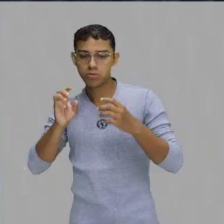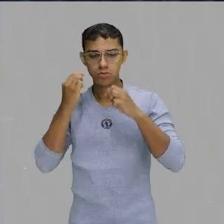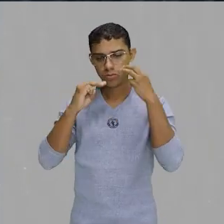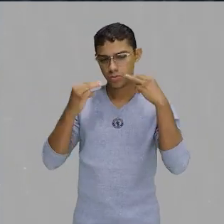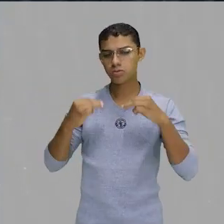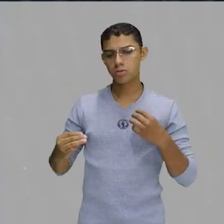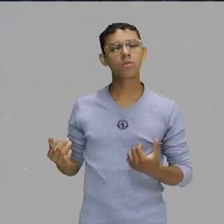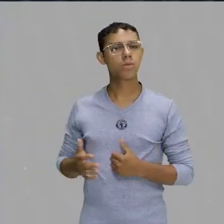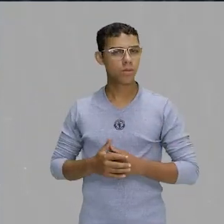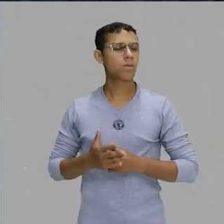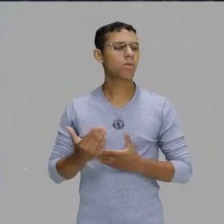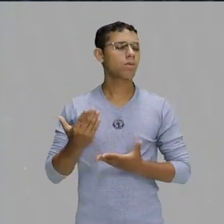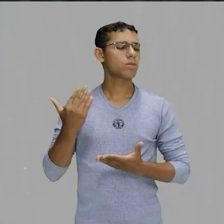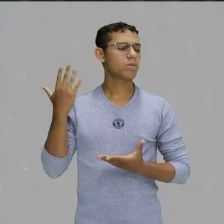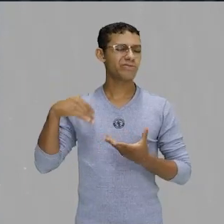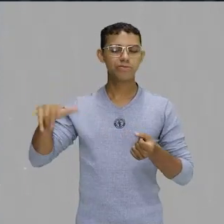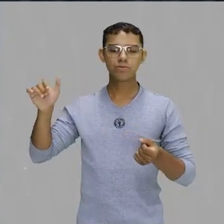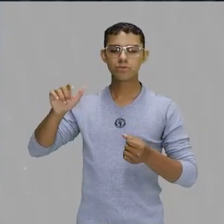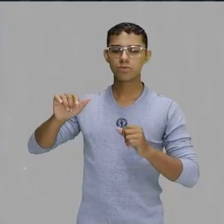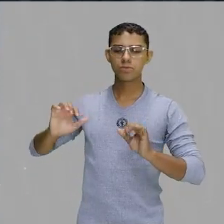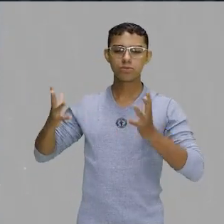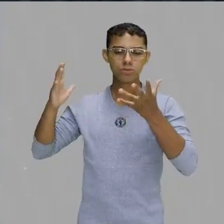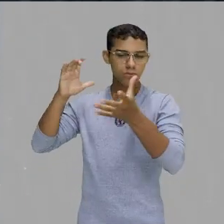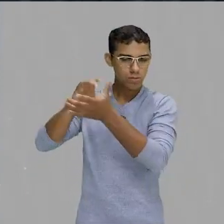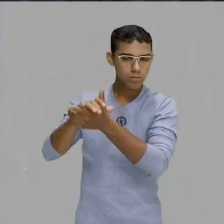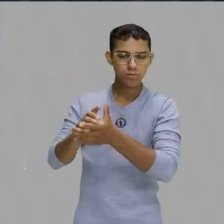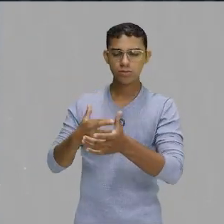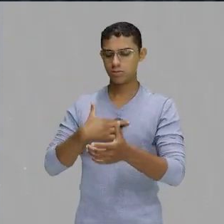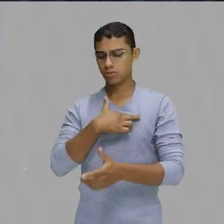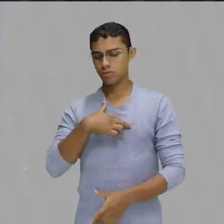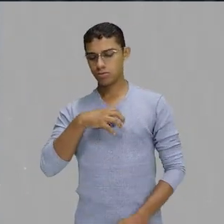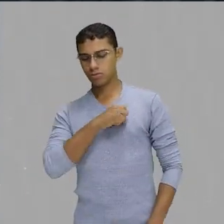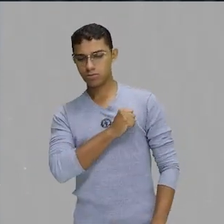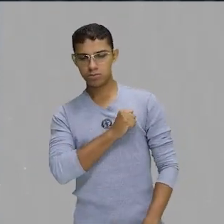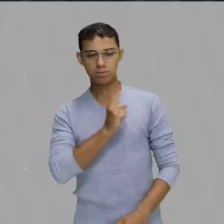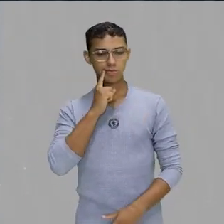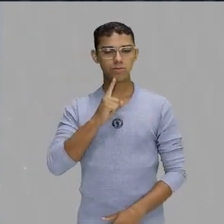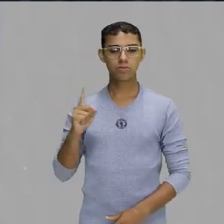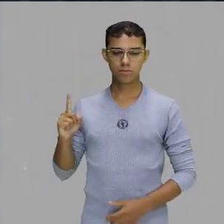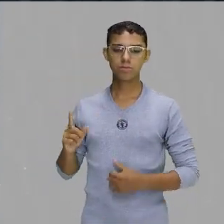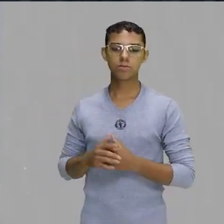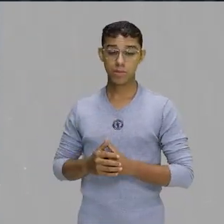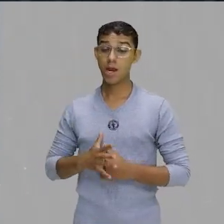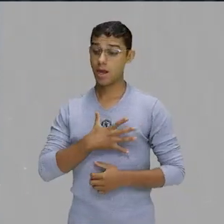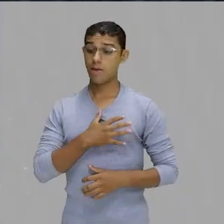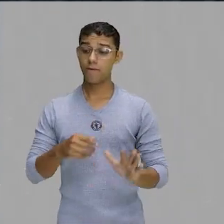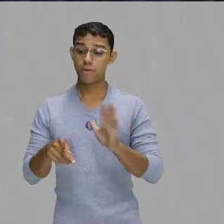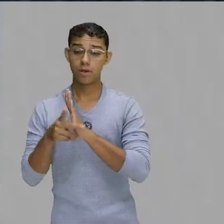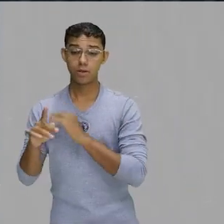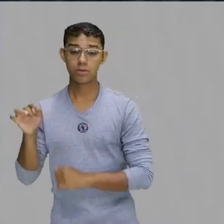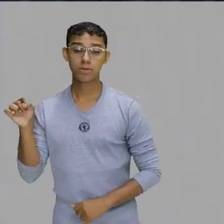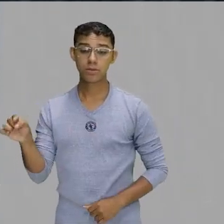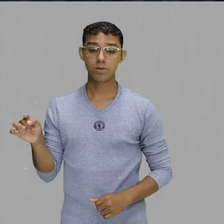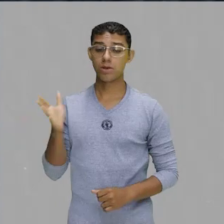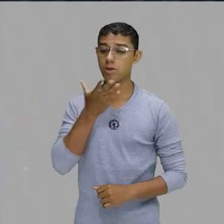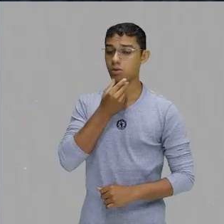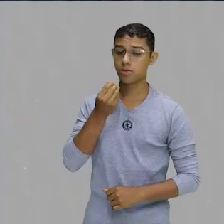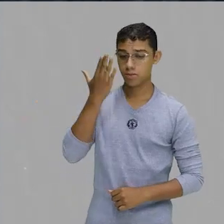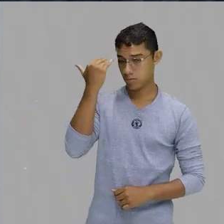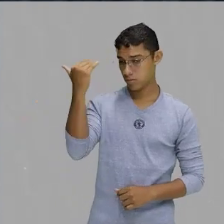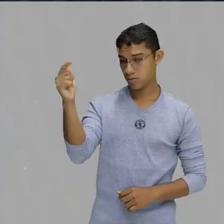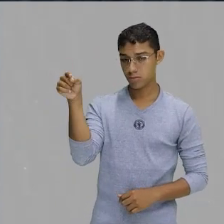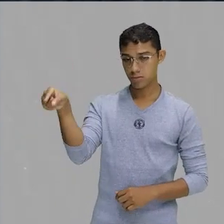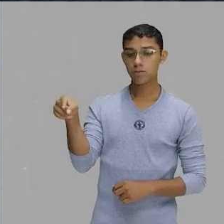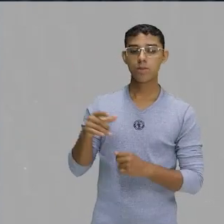embalaram muitos desses casamentos, muitos desses romances. Então, Henrique Iglesias, ele é filho de Ruli Iglesias, só que ele